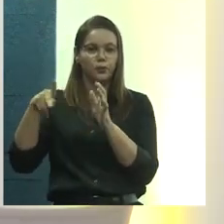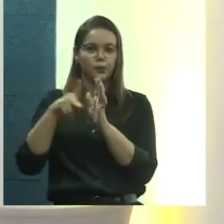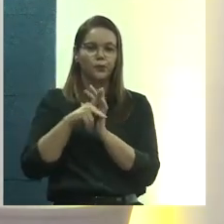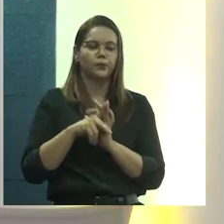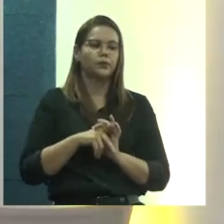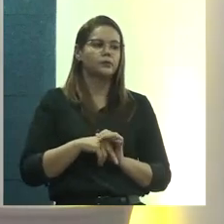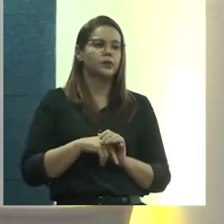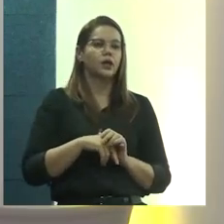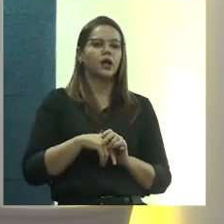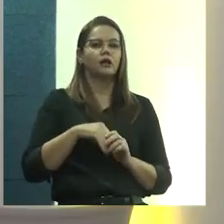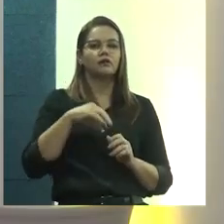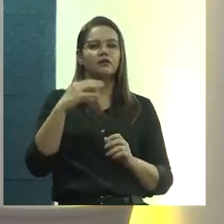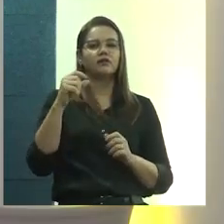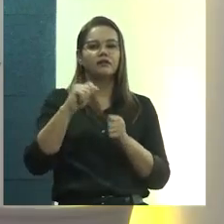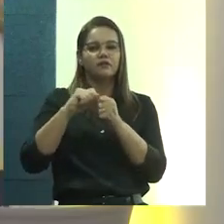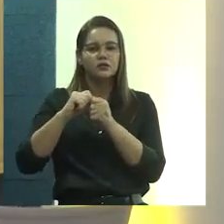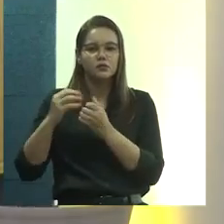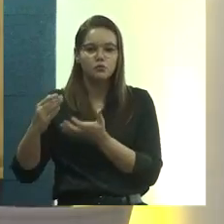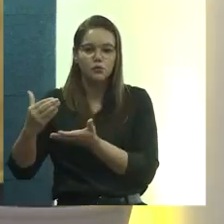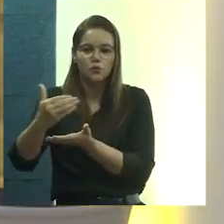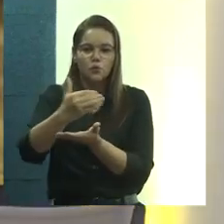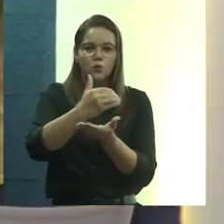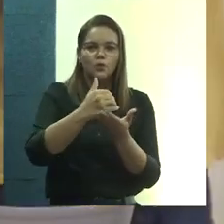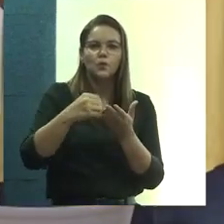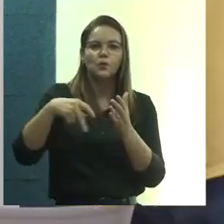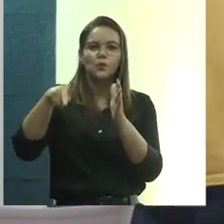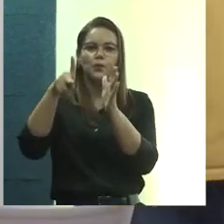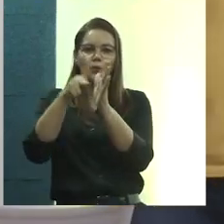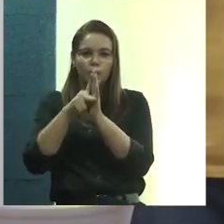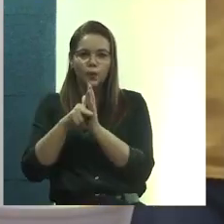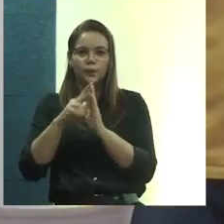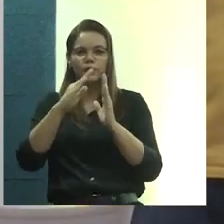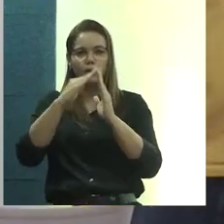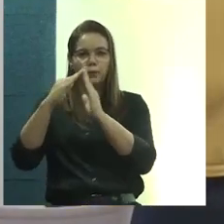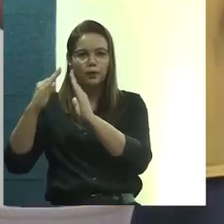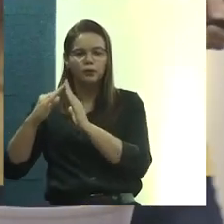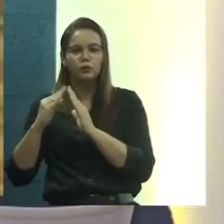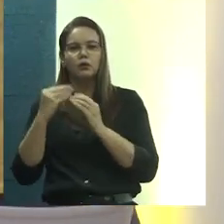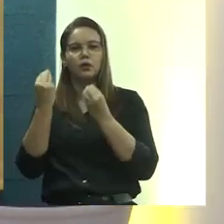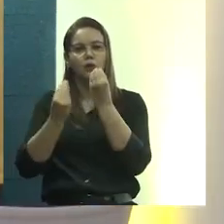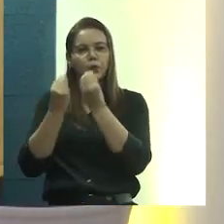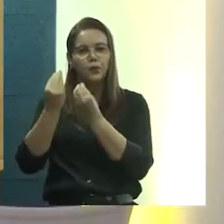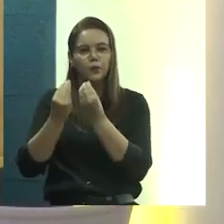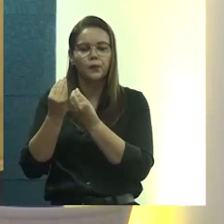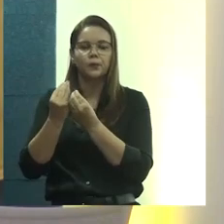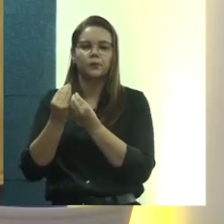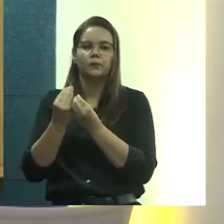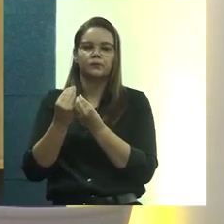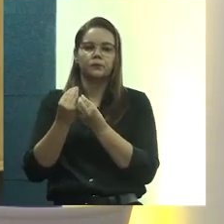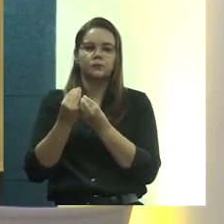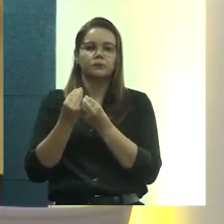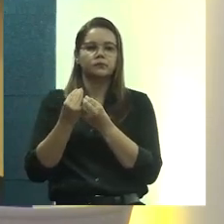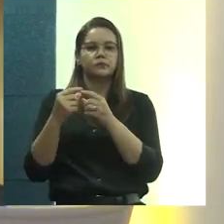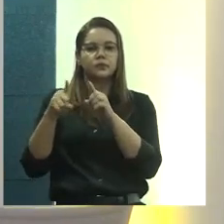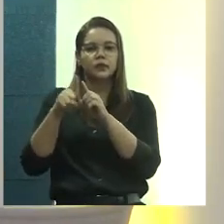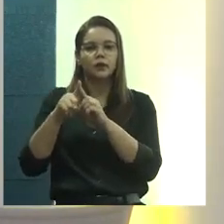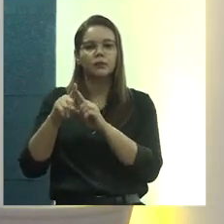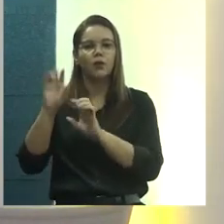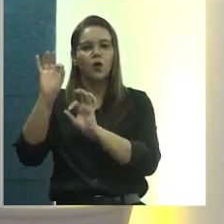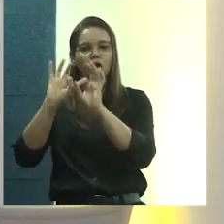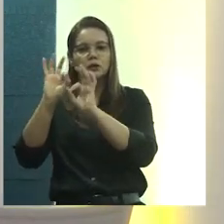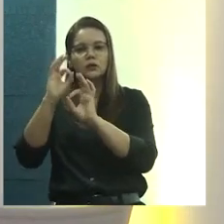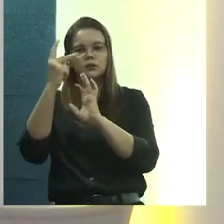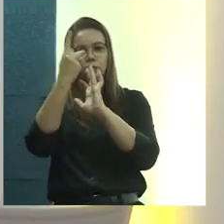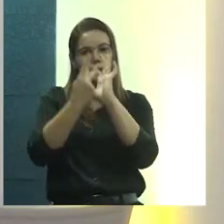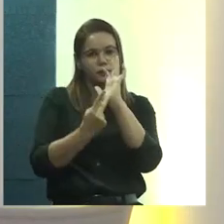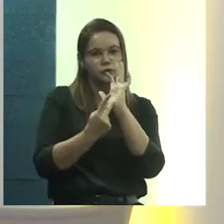aqui, então, é feito todo um levantamento das moradias, da situação delas. Aqui, de novo, em planejamento